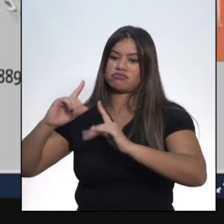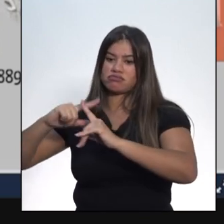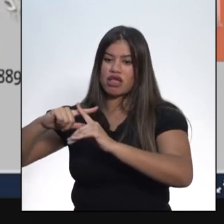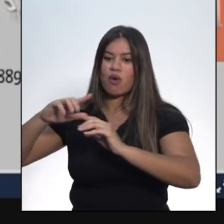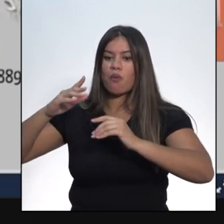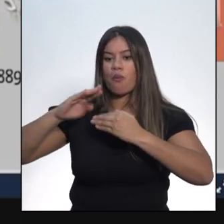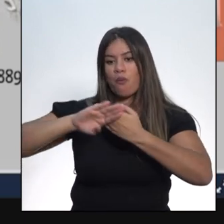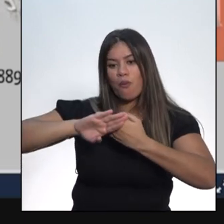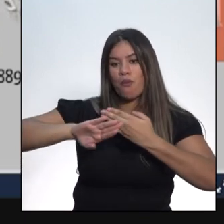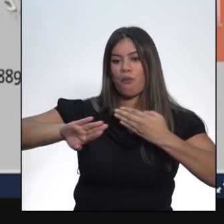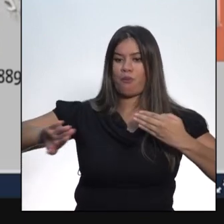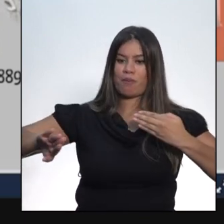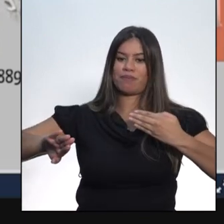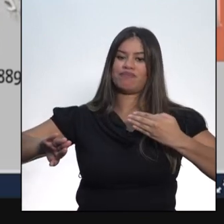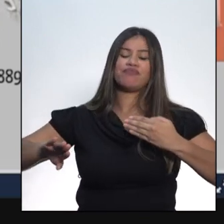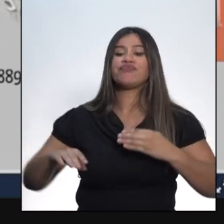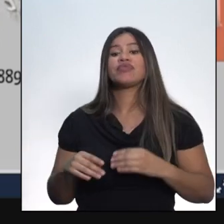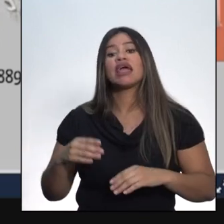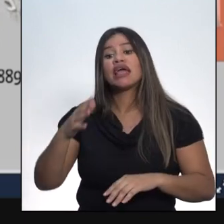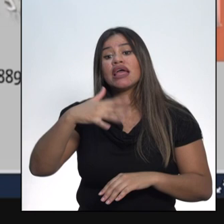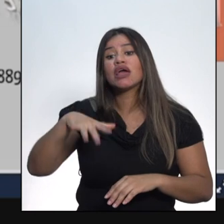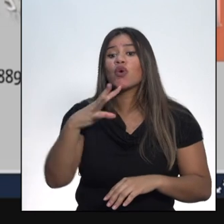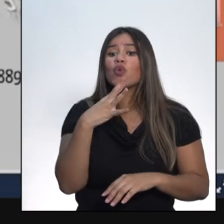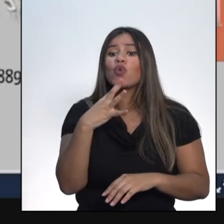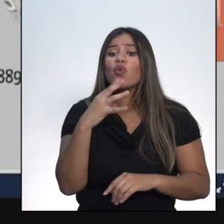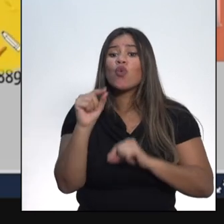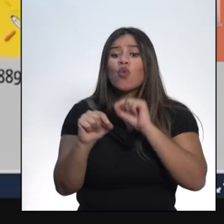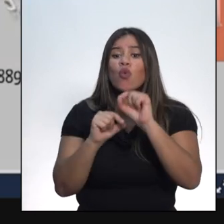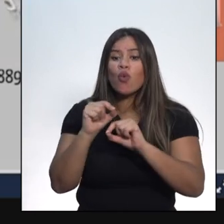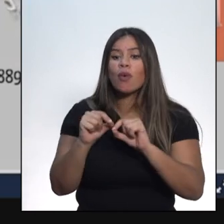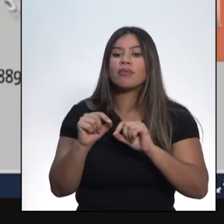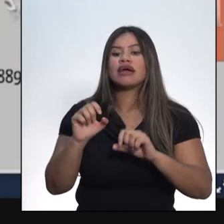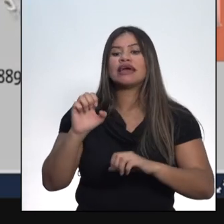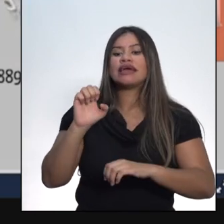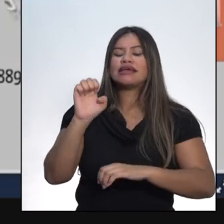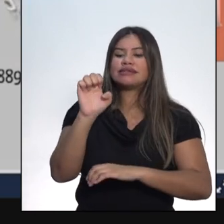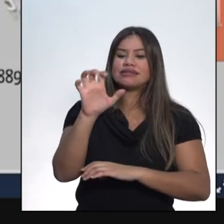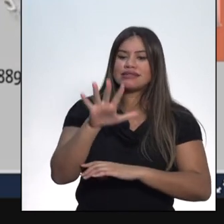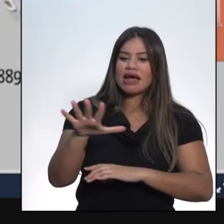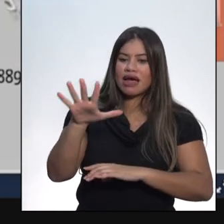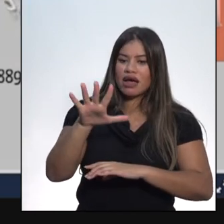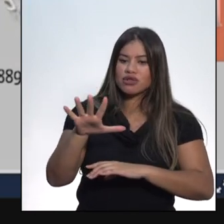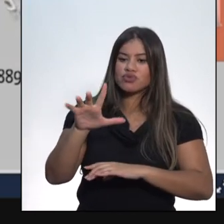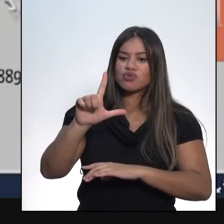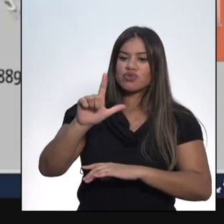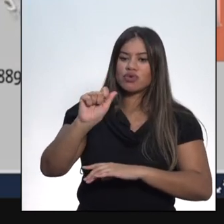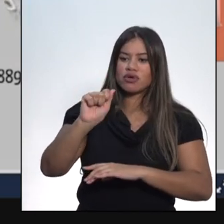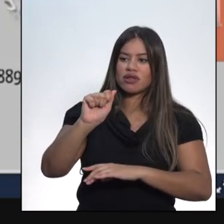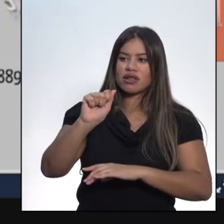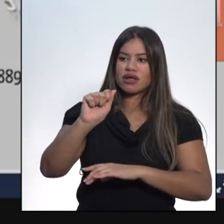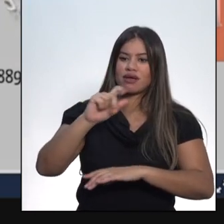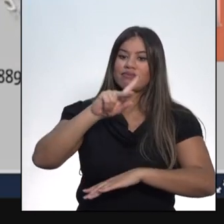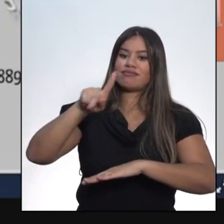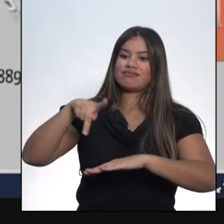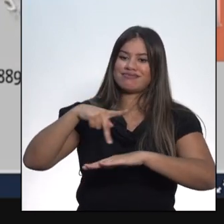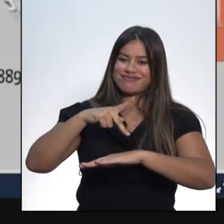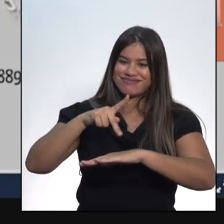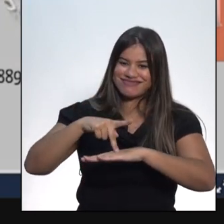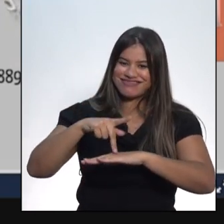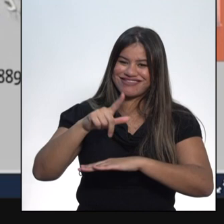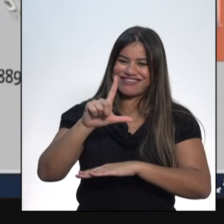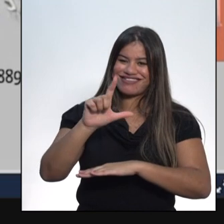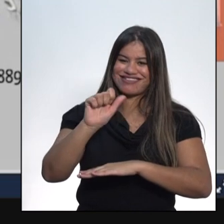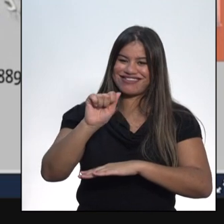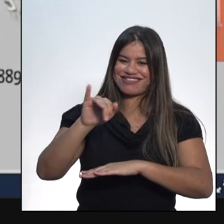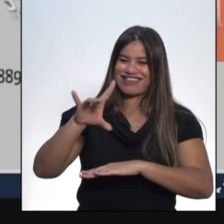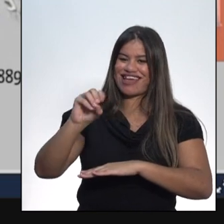Estado e da Igreja é conhecida como Estado Laico. Estado Laico é aquele em que o governo